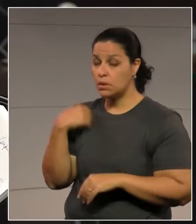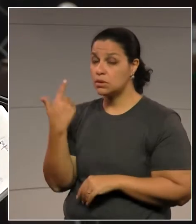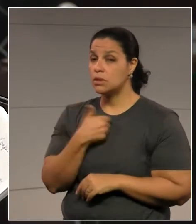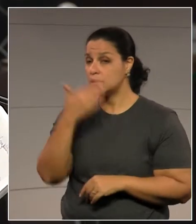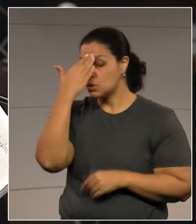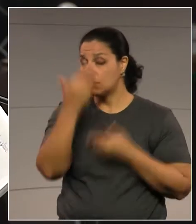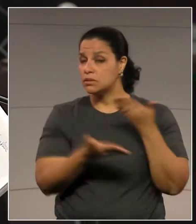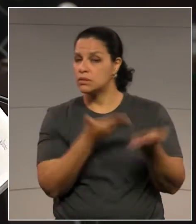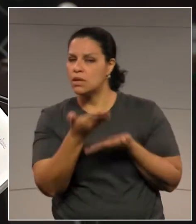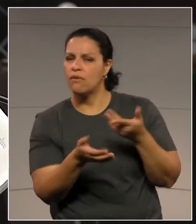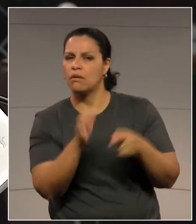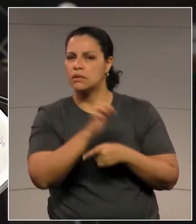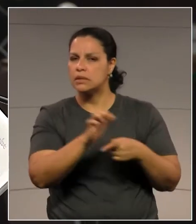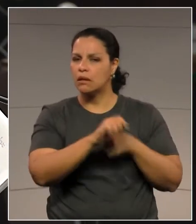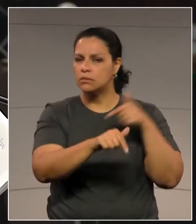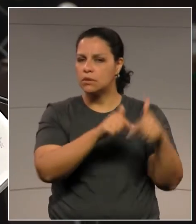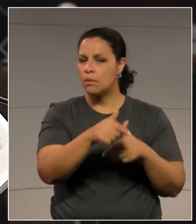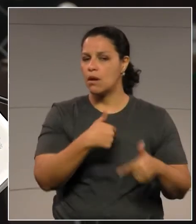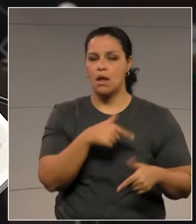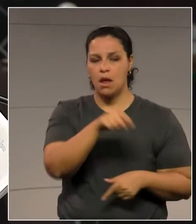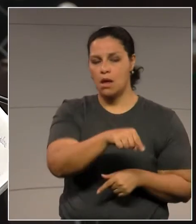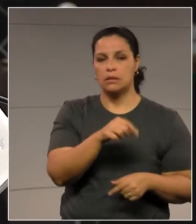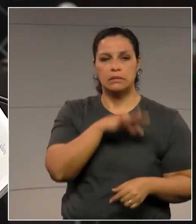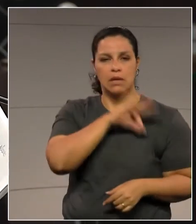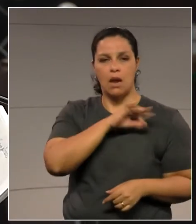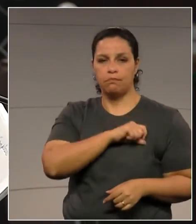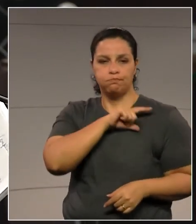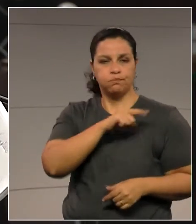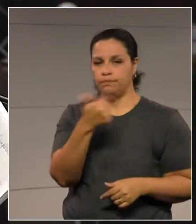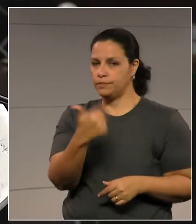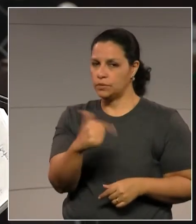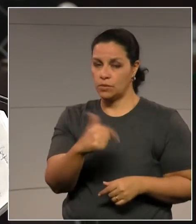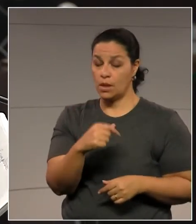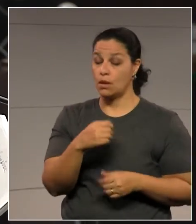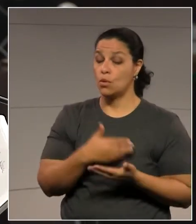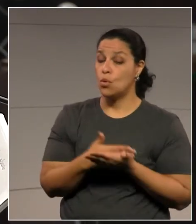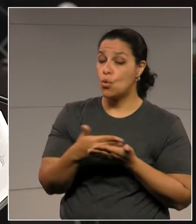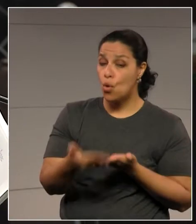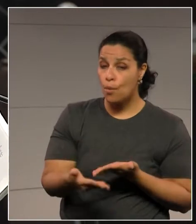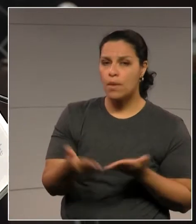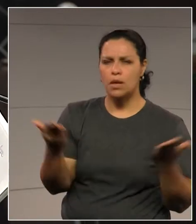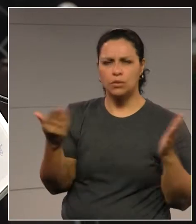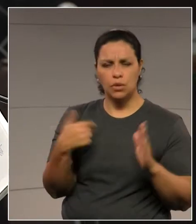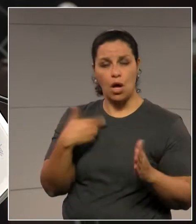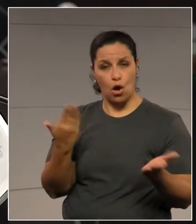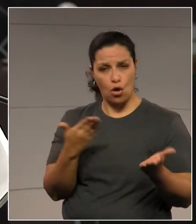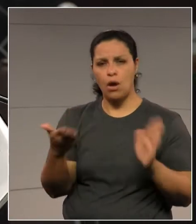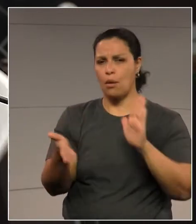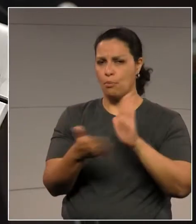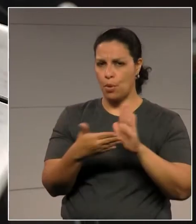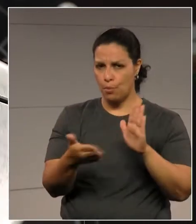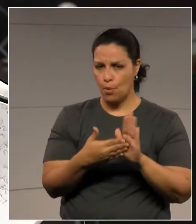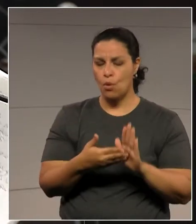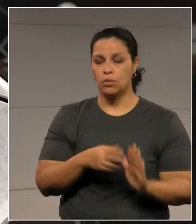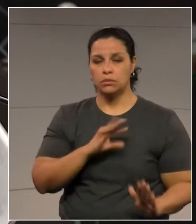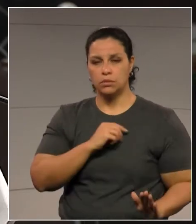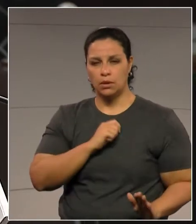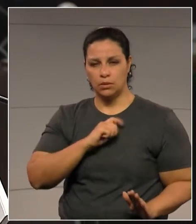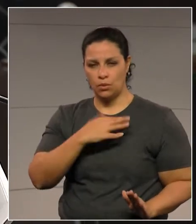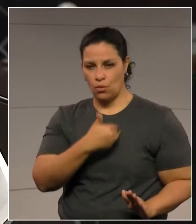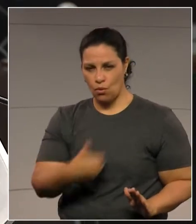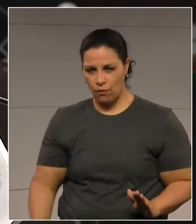servidores não têm tido suas reposições. O governo, no início do seu mandato, ele propôs lá 5%